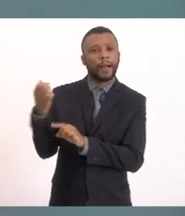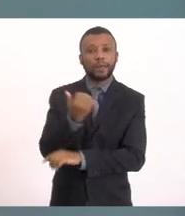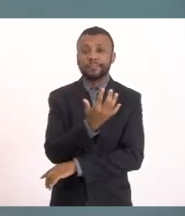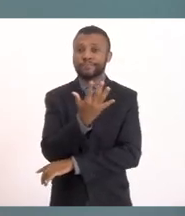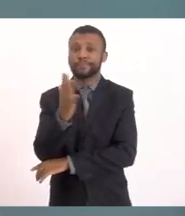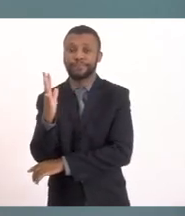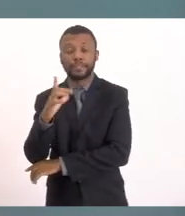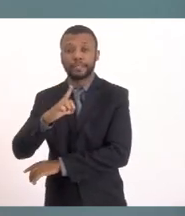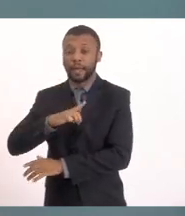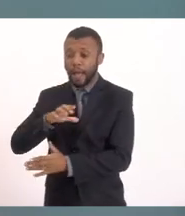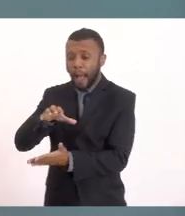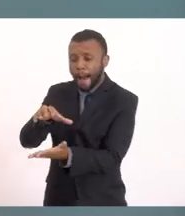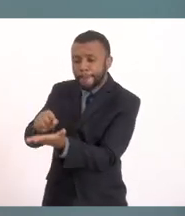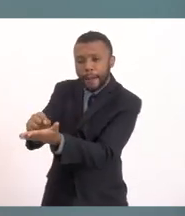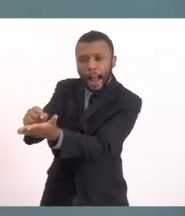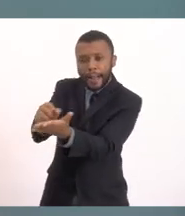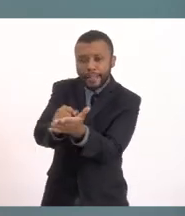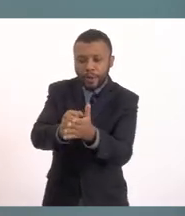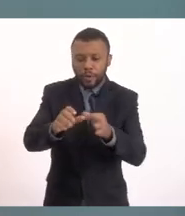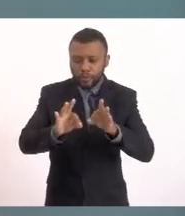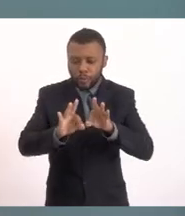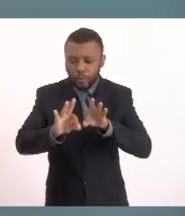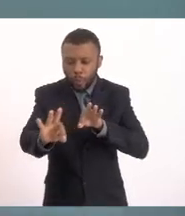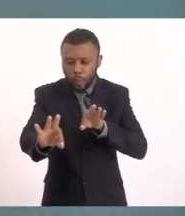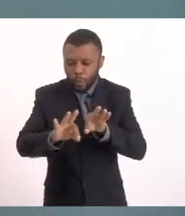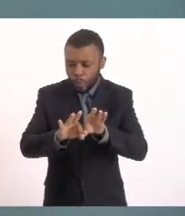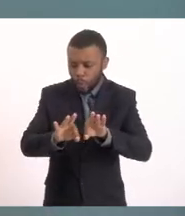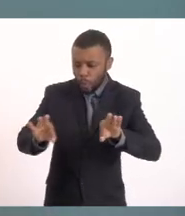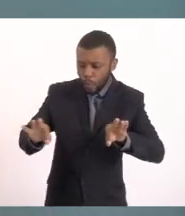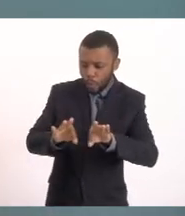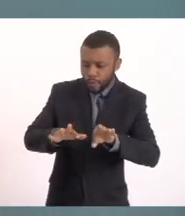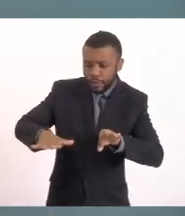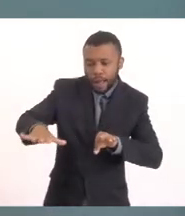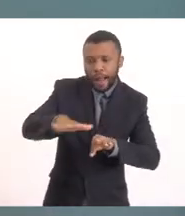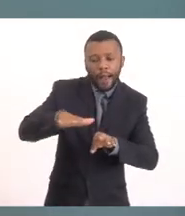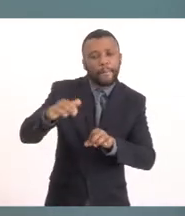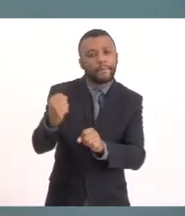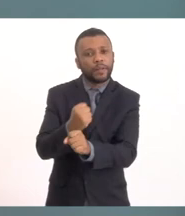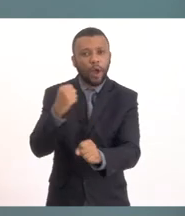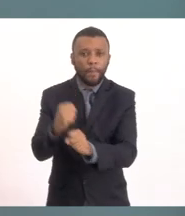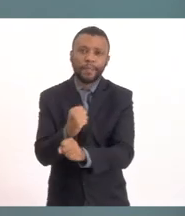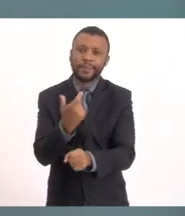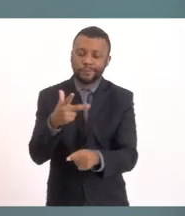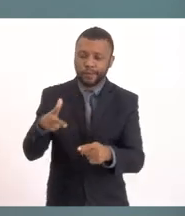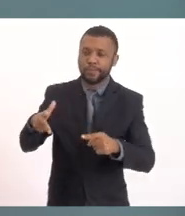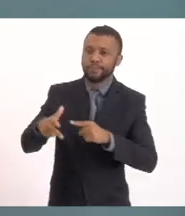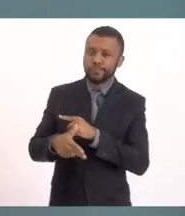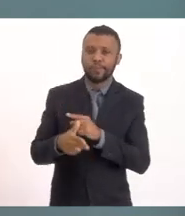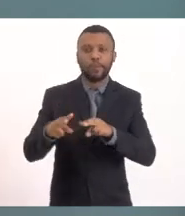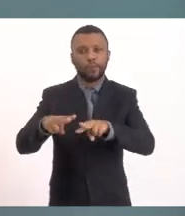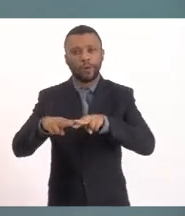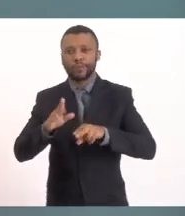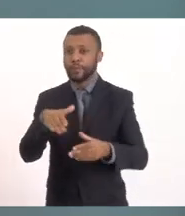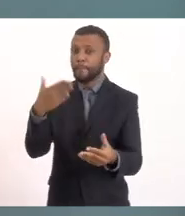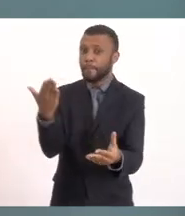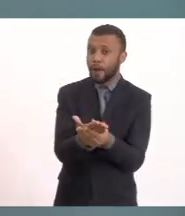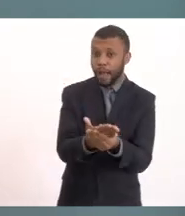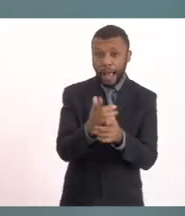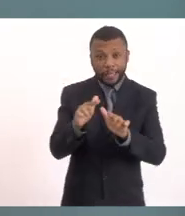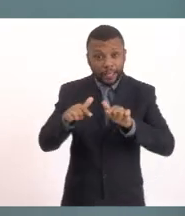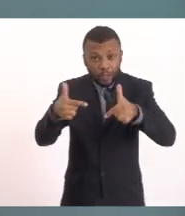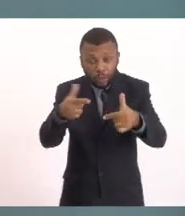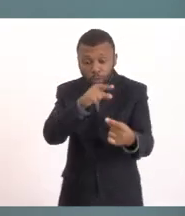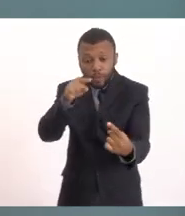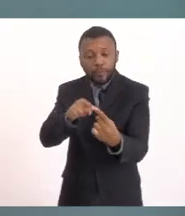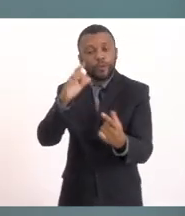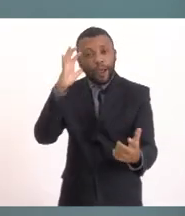muito maiores lá para a região Que foram impedidas pela ação judicial As nossas ações hoje são de fato emergenciais